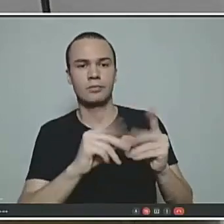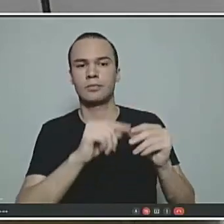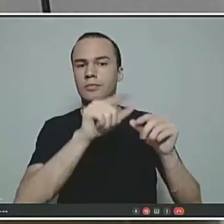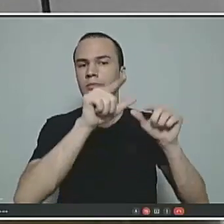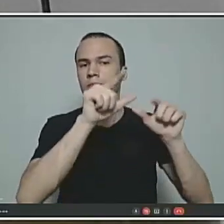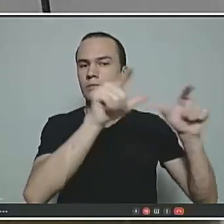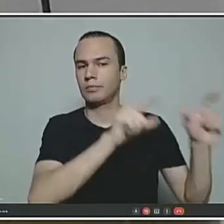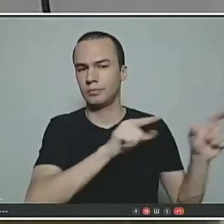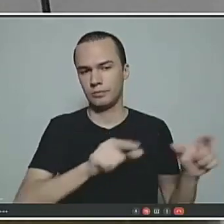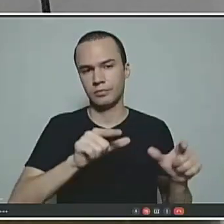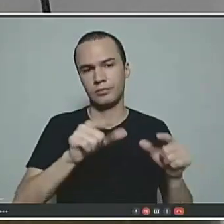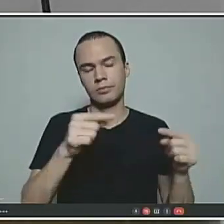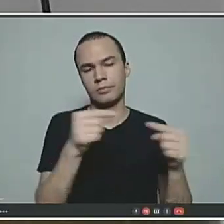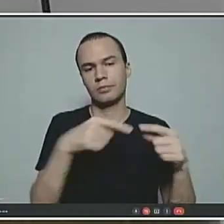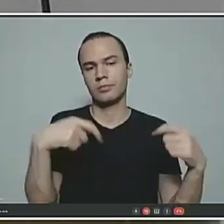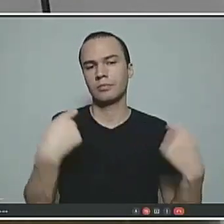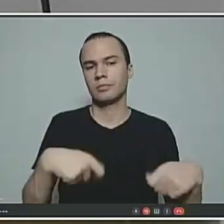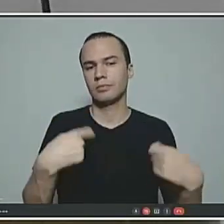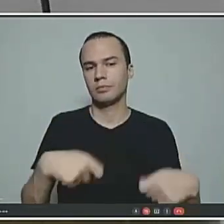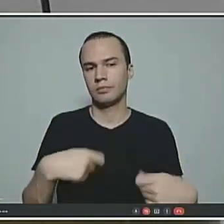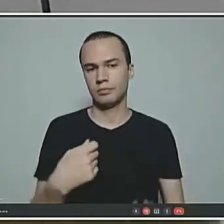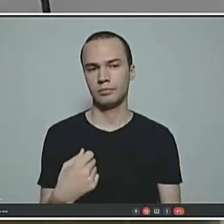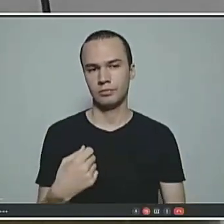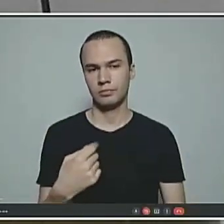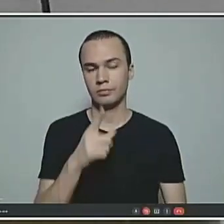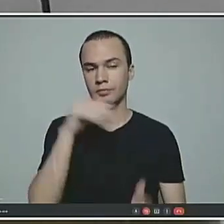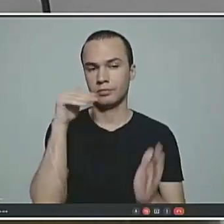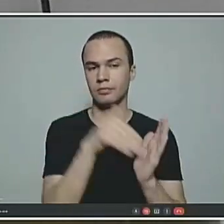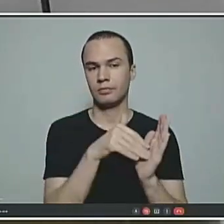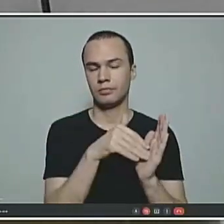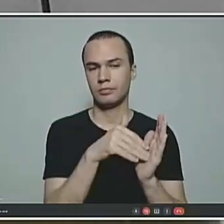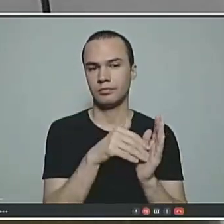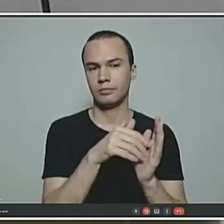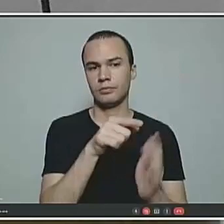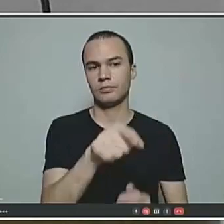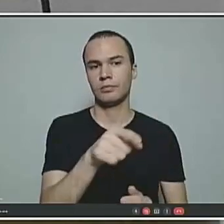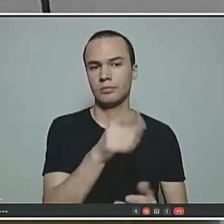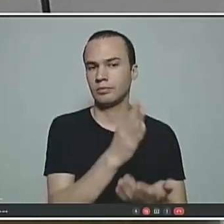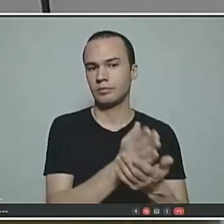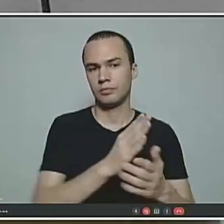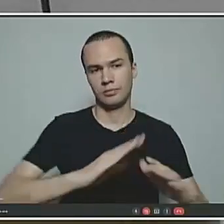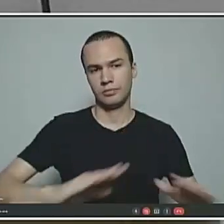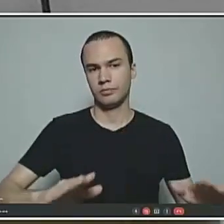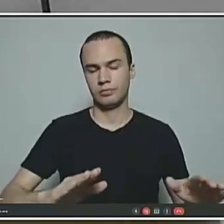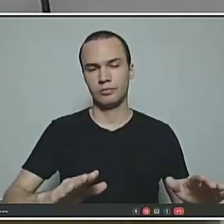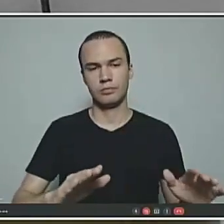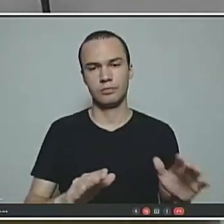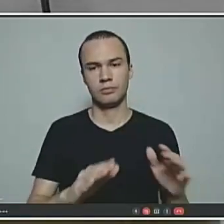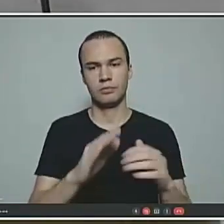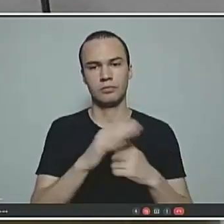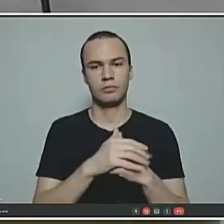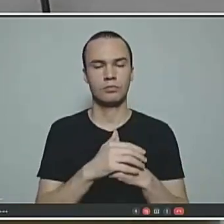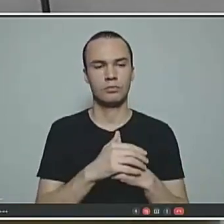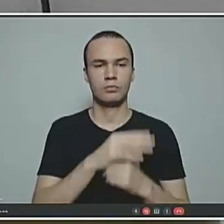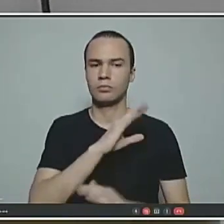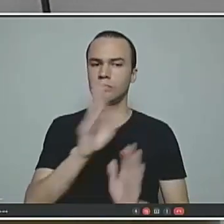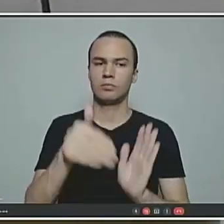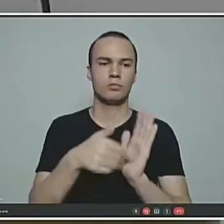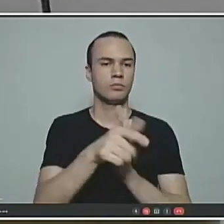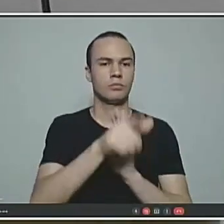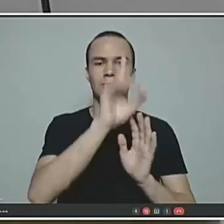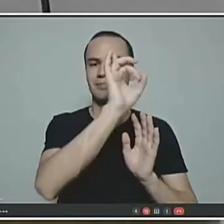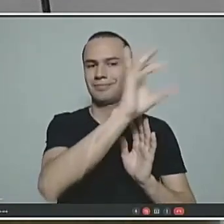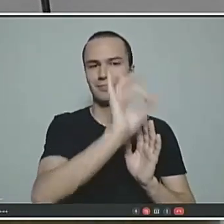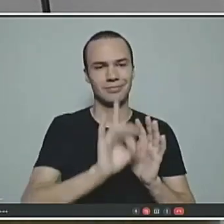pensionistas dependentes até a morte, até encerrar esse benefício. De todos, de todos.